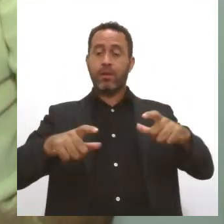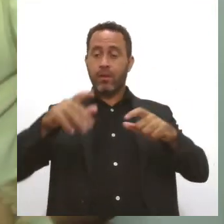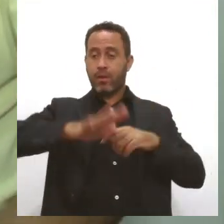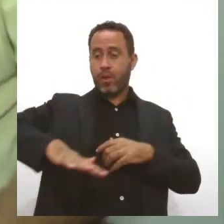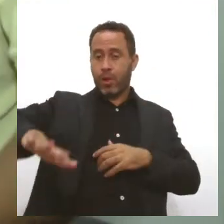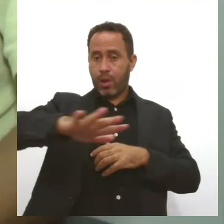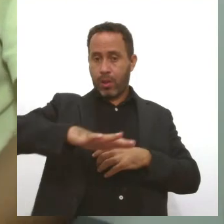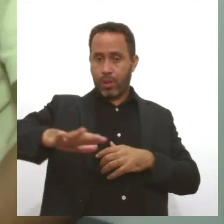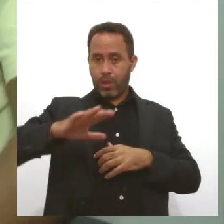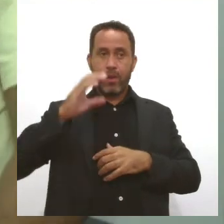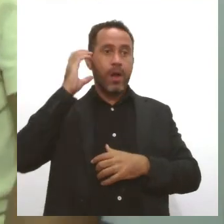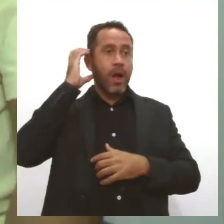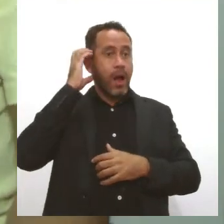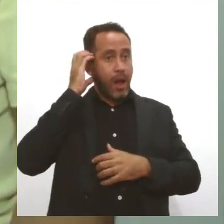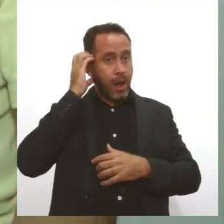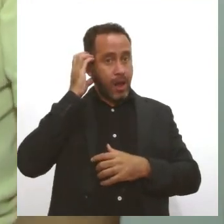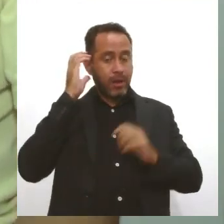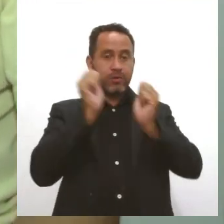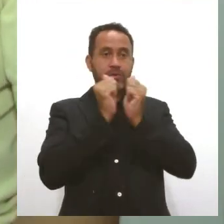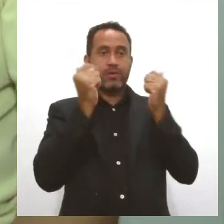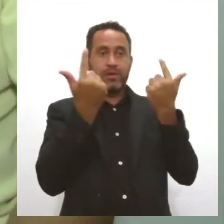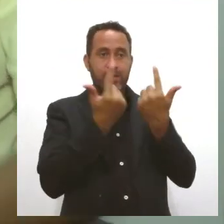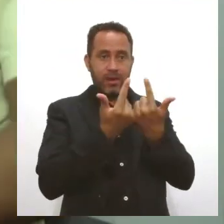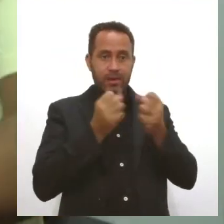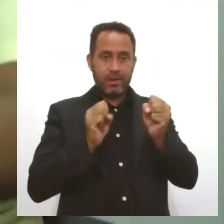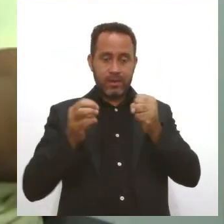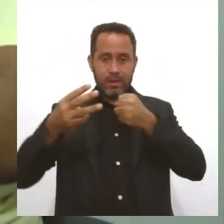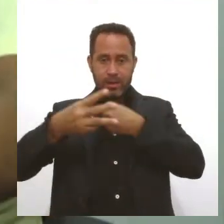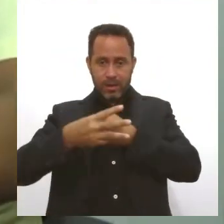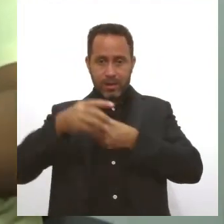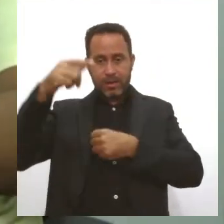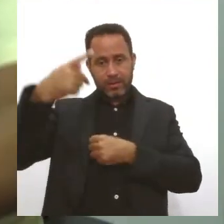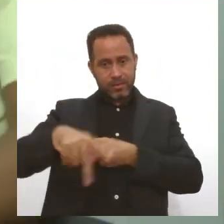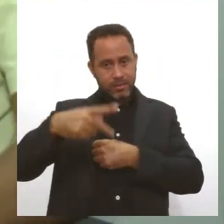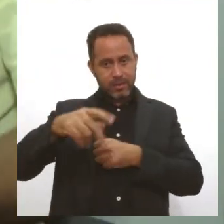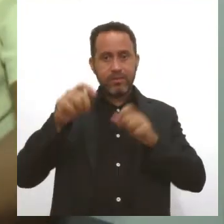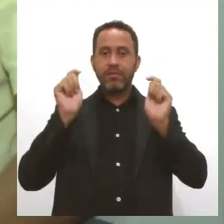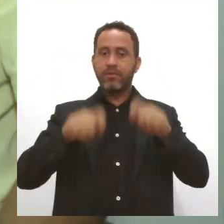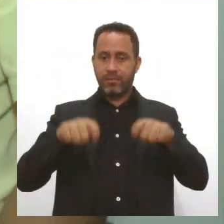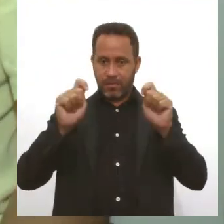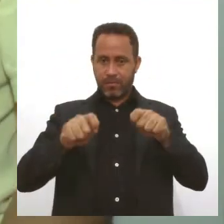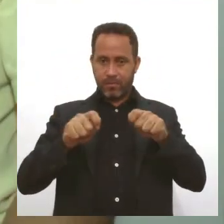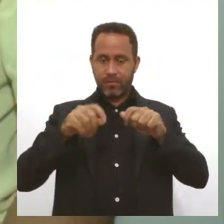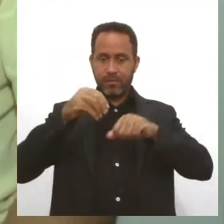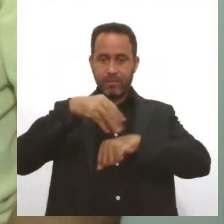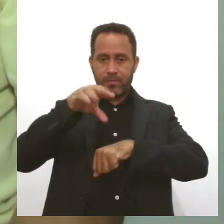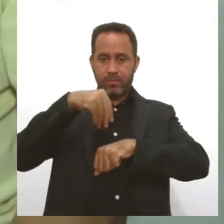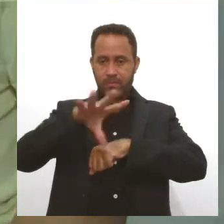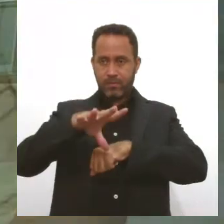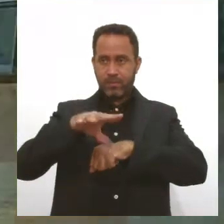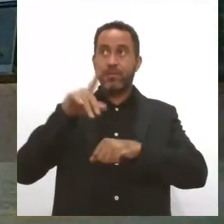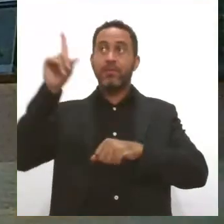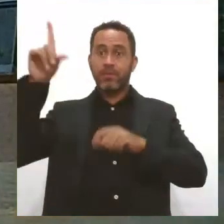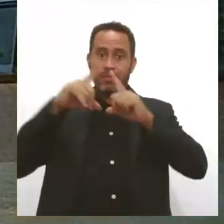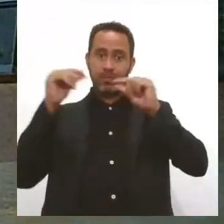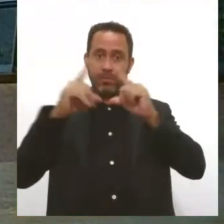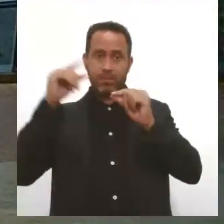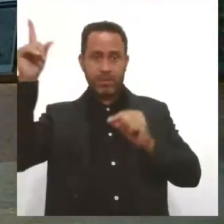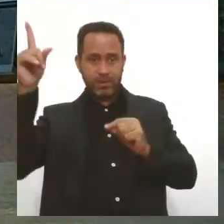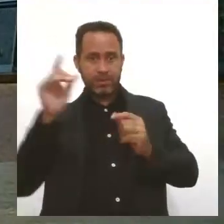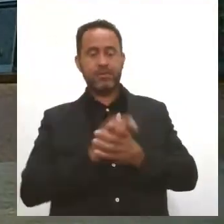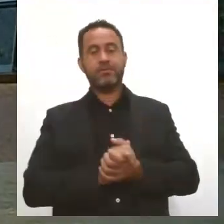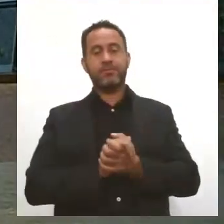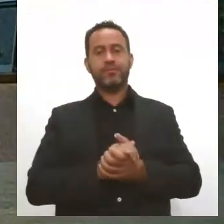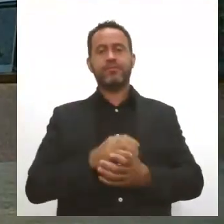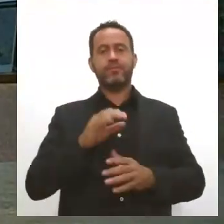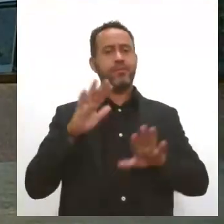no caso, a nossa Rádio Alese com programação local. Mas, atualmente, nós estamos transmitindo somente a programação da Rádio Senado. É isso